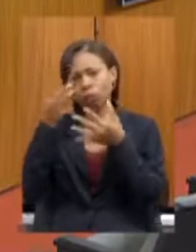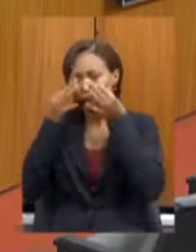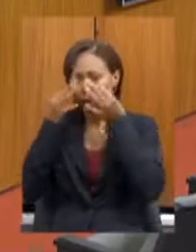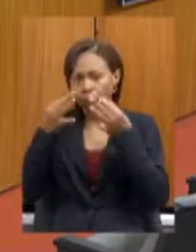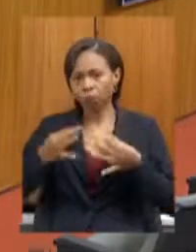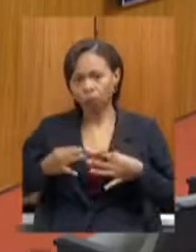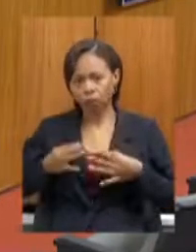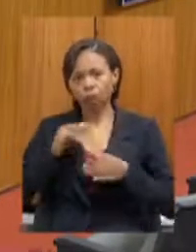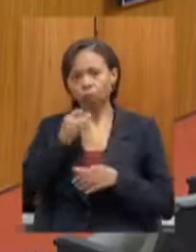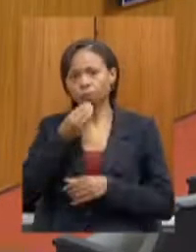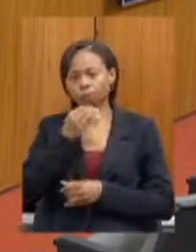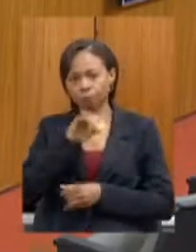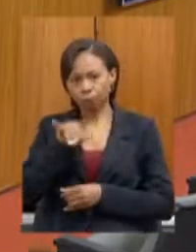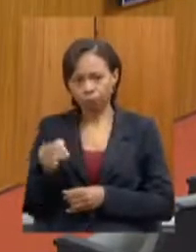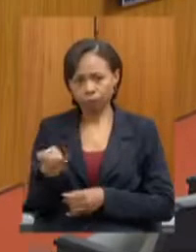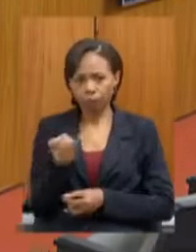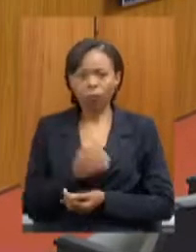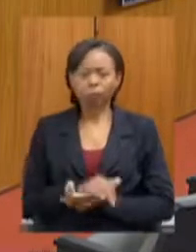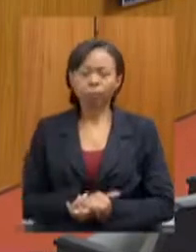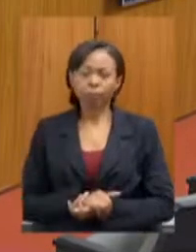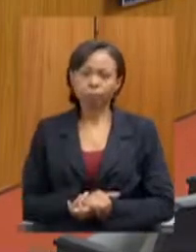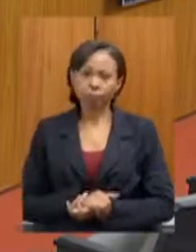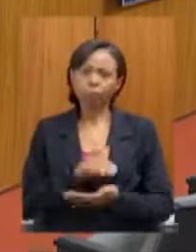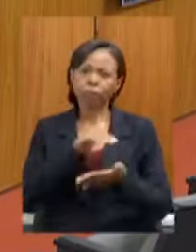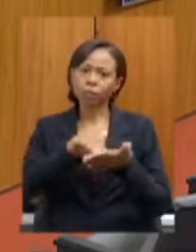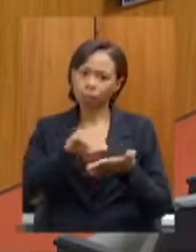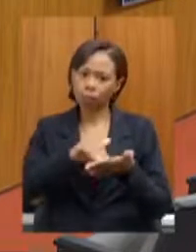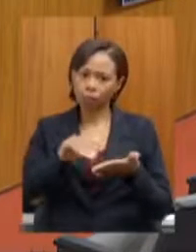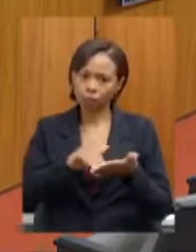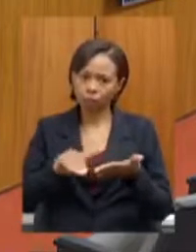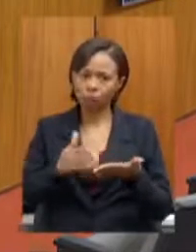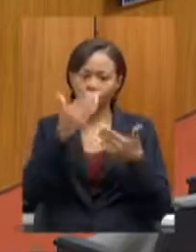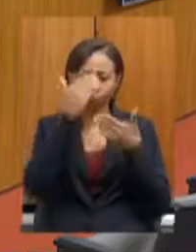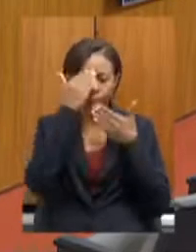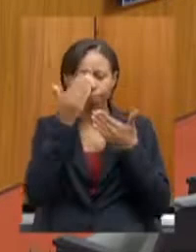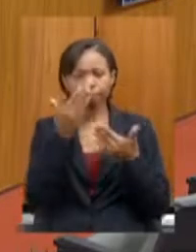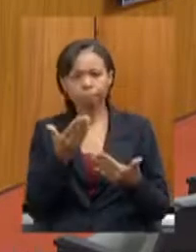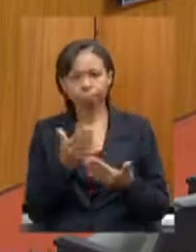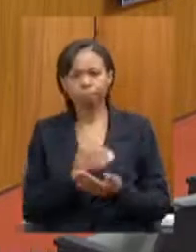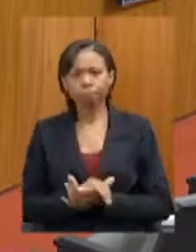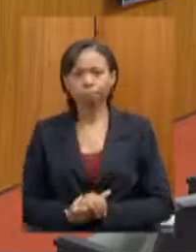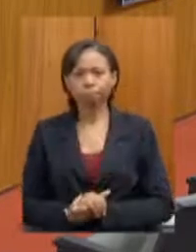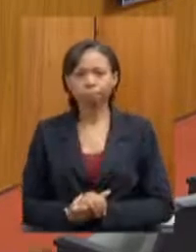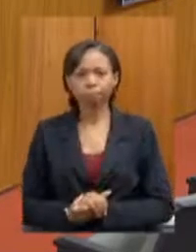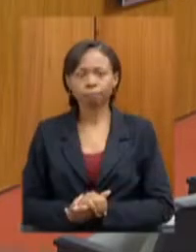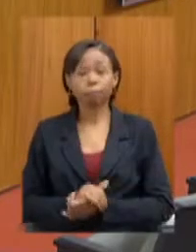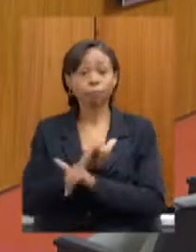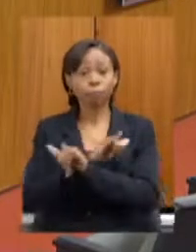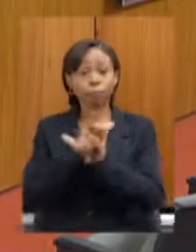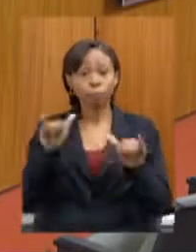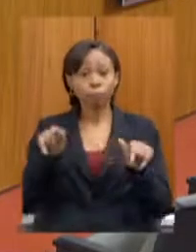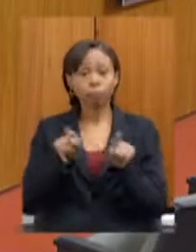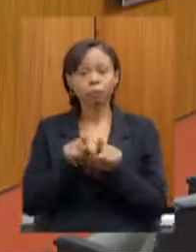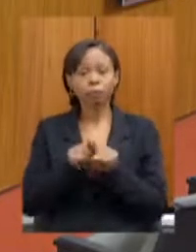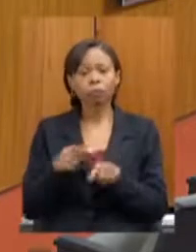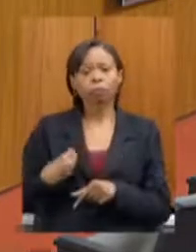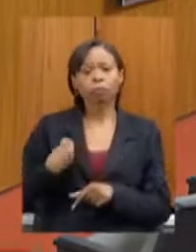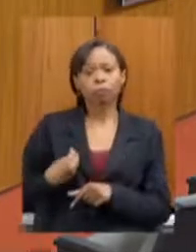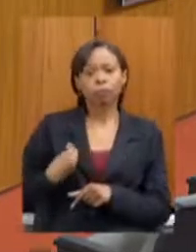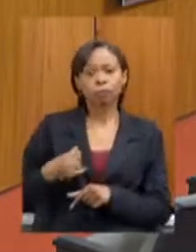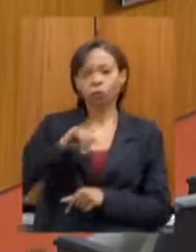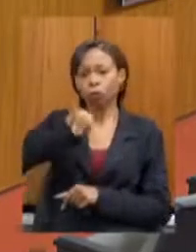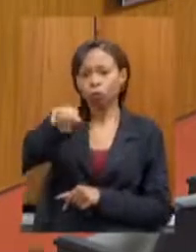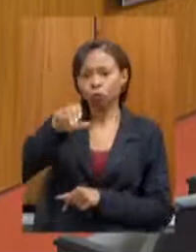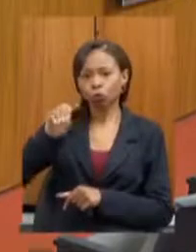oportunidade. Obrigado, secretário. Eu anuncio aqui também a presença do deputado João